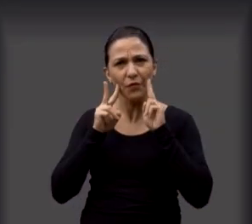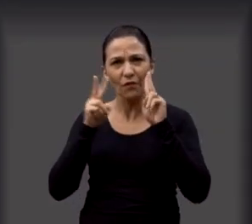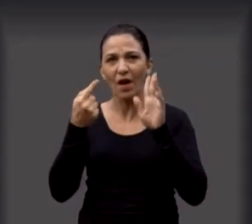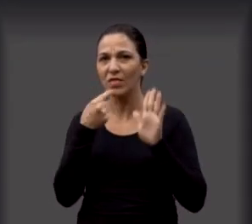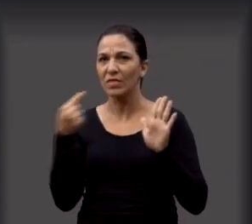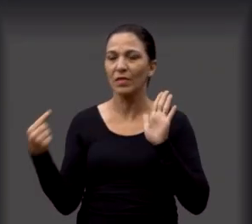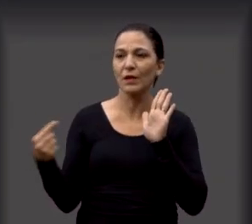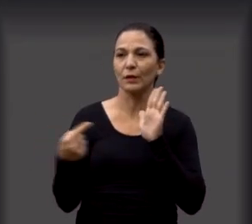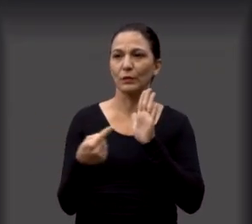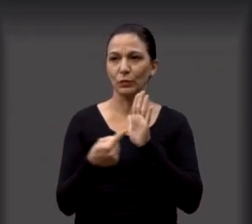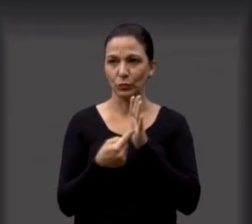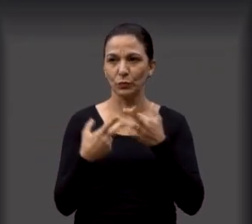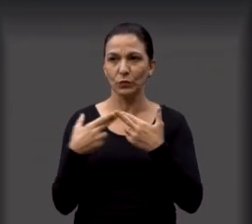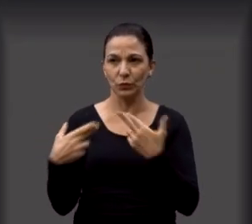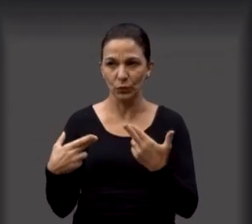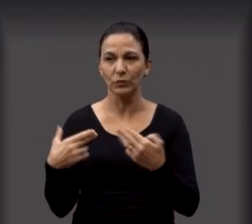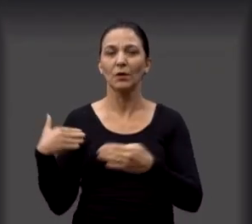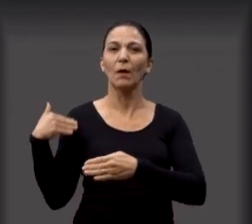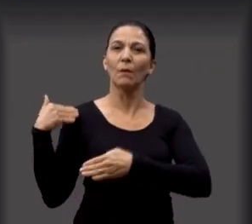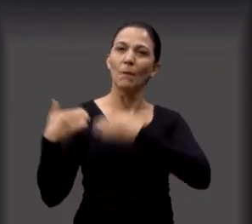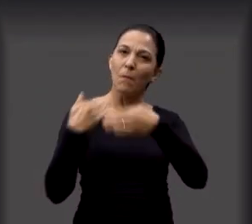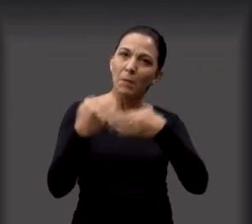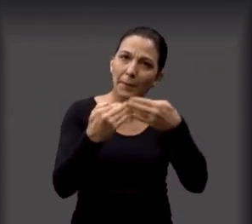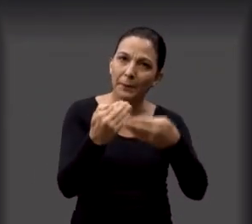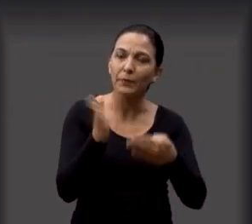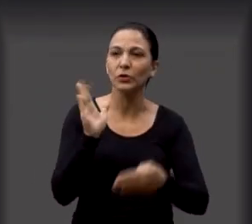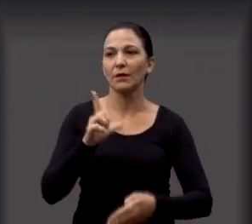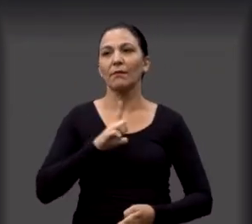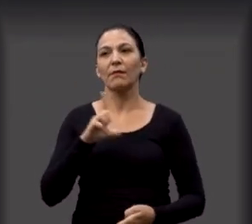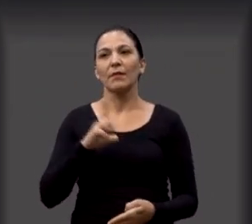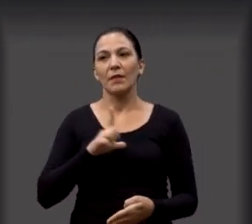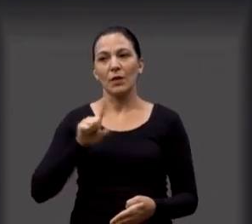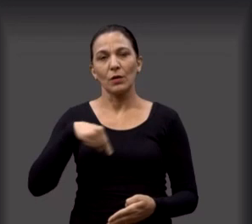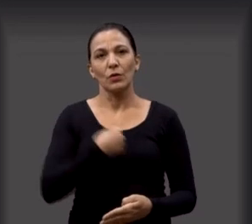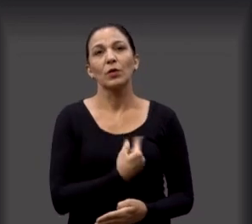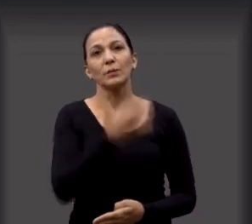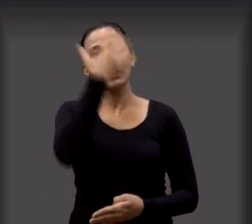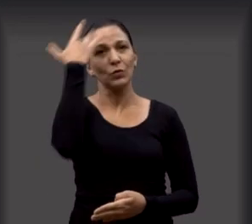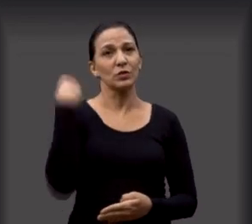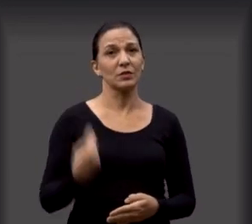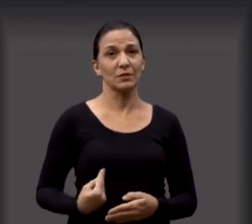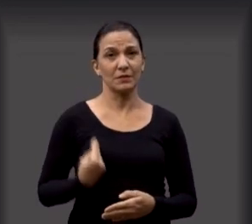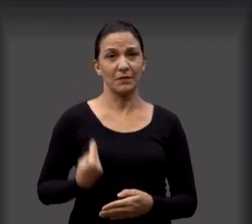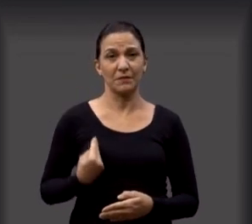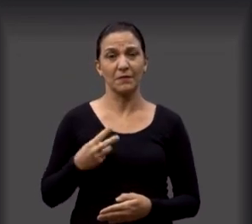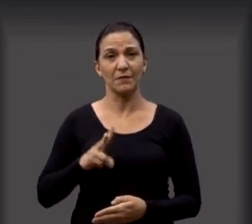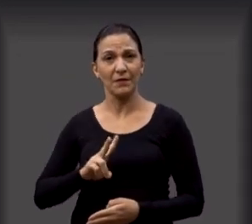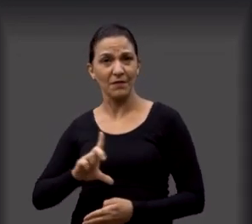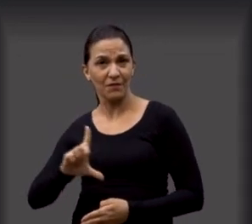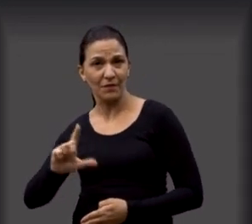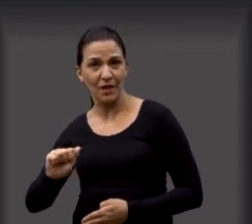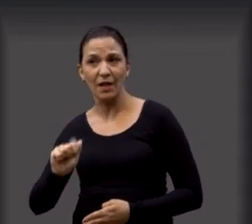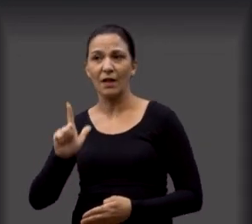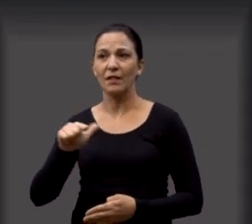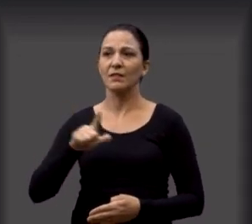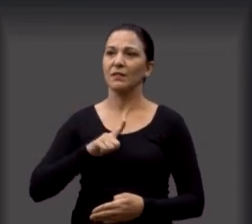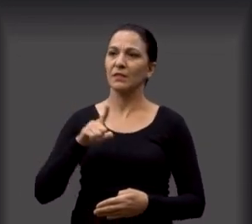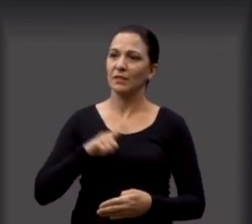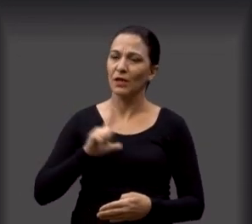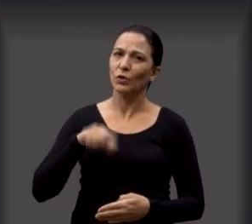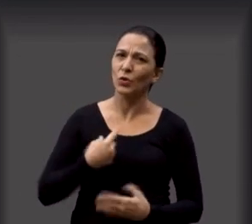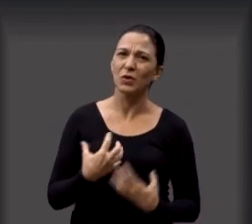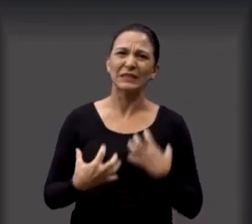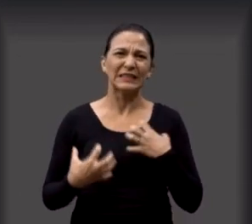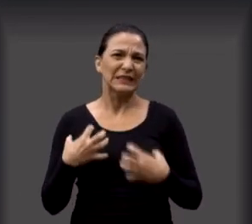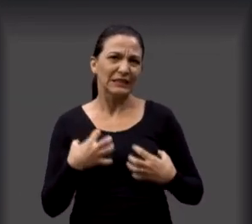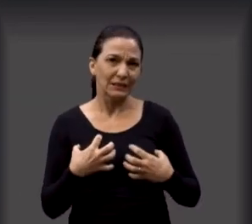denúncia de um carro que está se arrastando já faz algum tempo. E nós, moradores aqui do bairro Vila Xavier, estamos extremamente